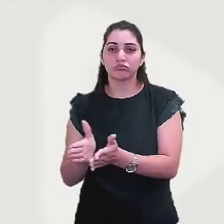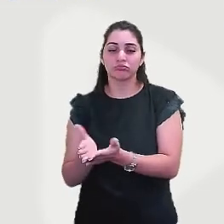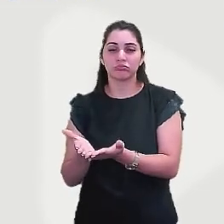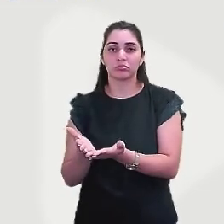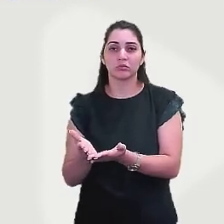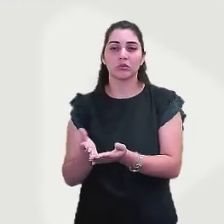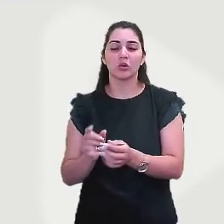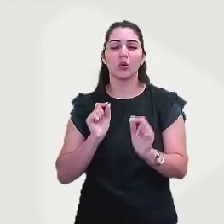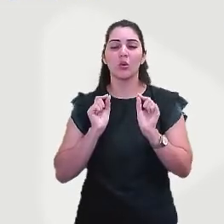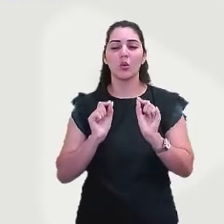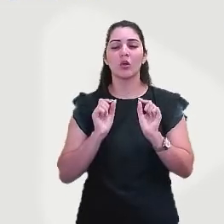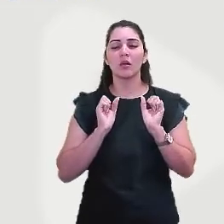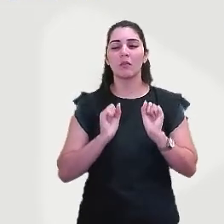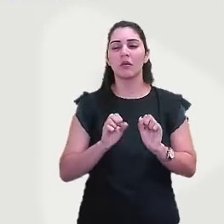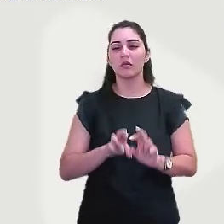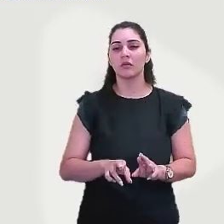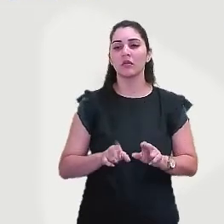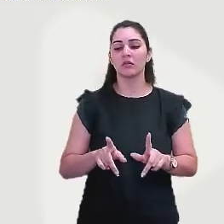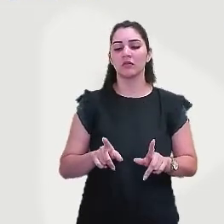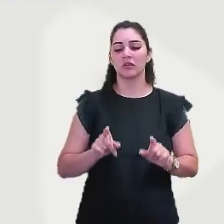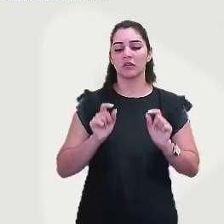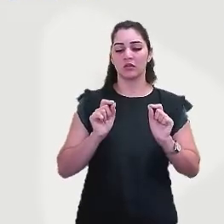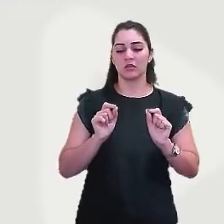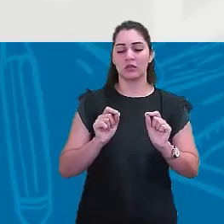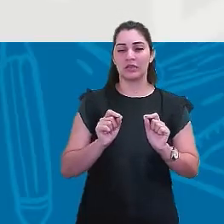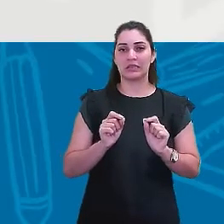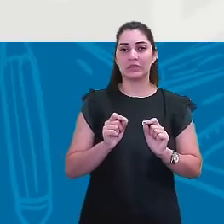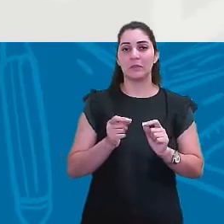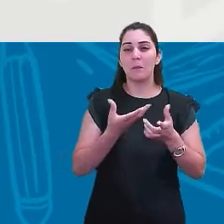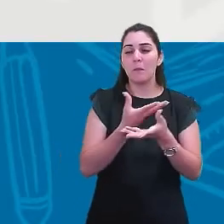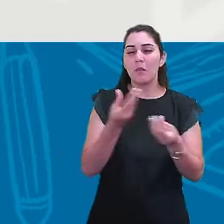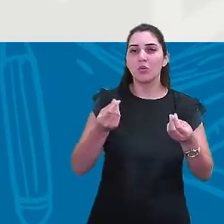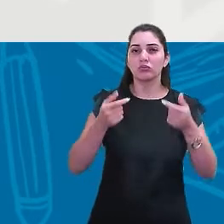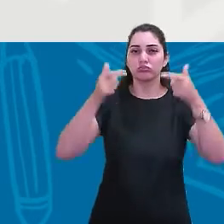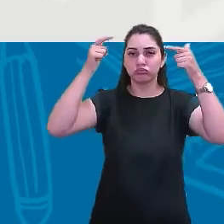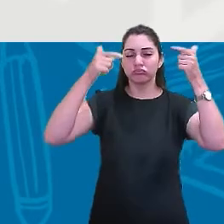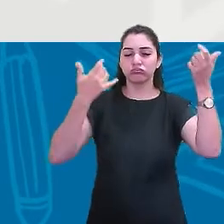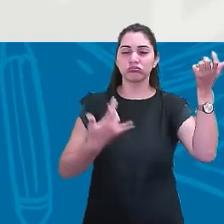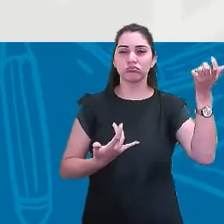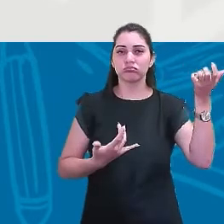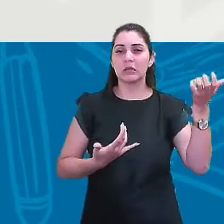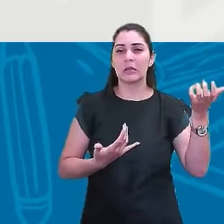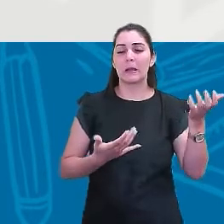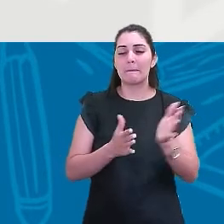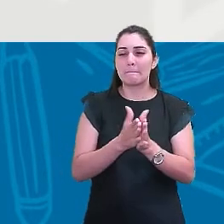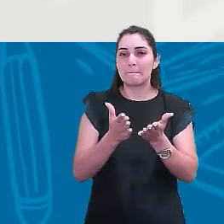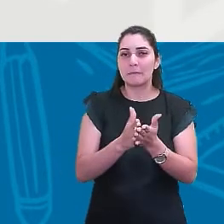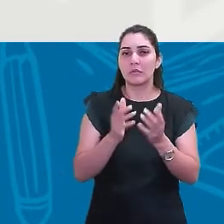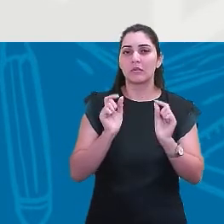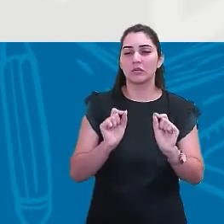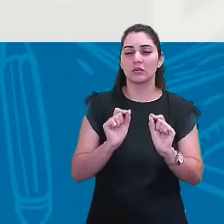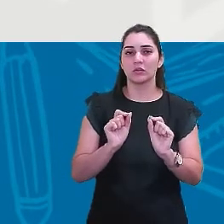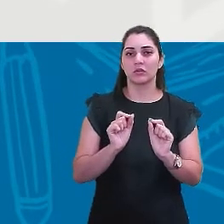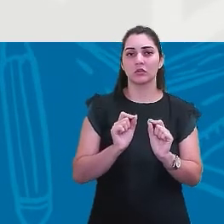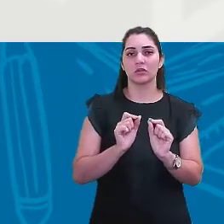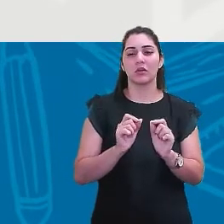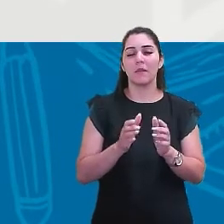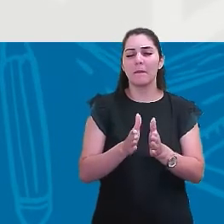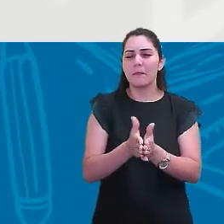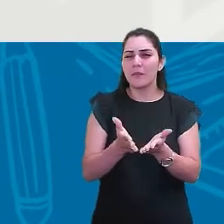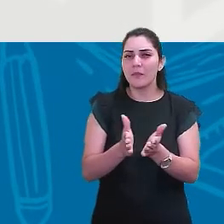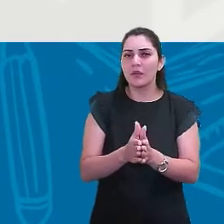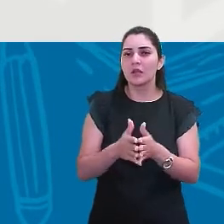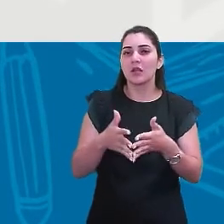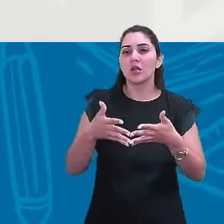qual é o que a gente pode diferenciar aí, basicamente, que é extrema pobreza e pobreza? Pobreza é quando você,